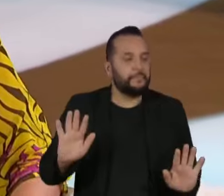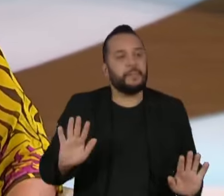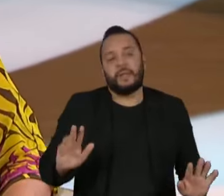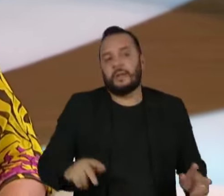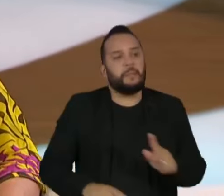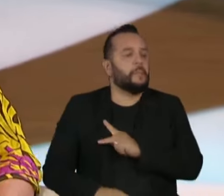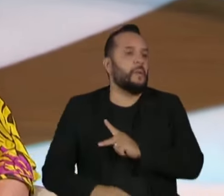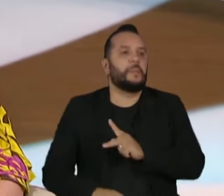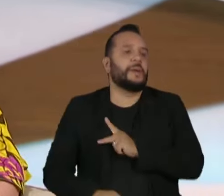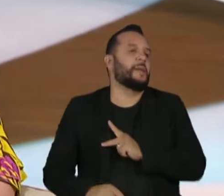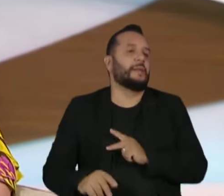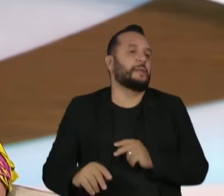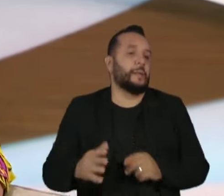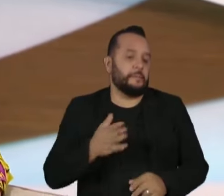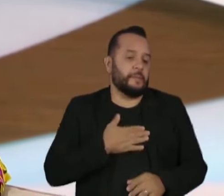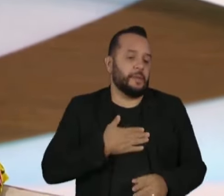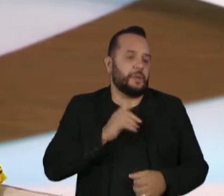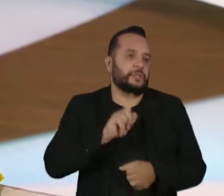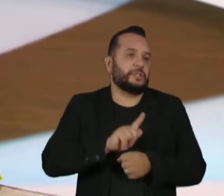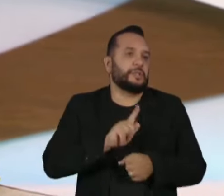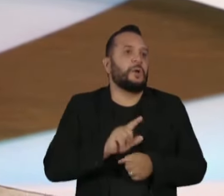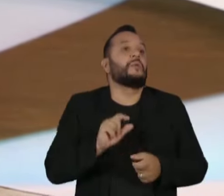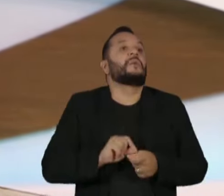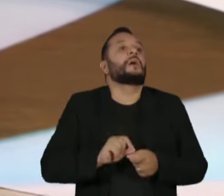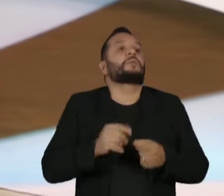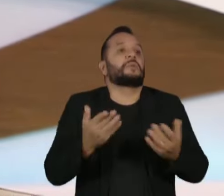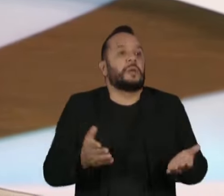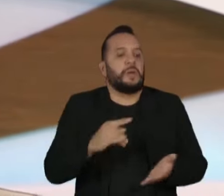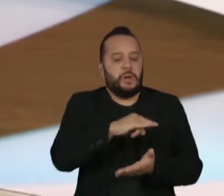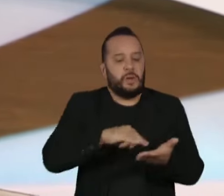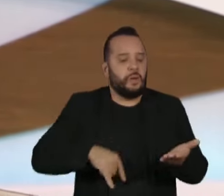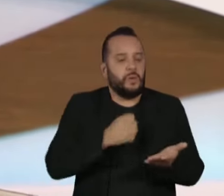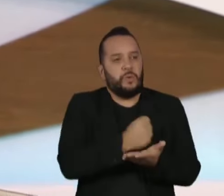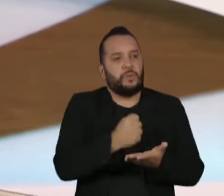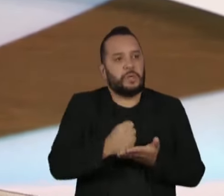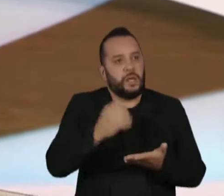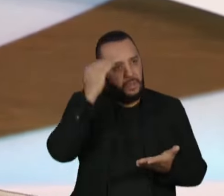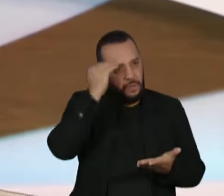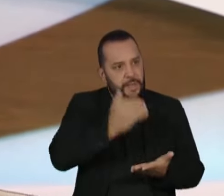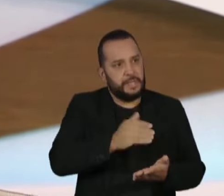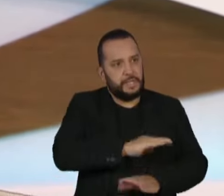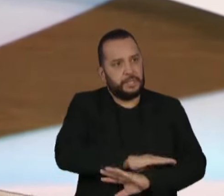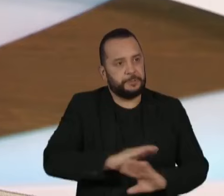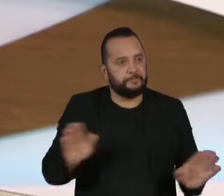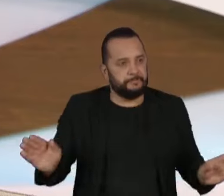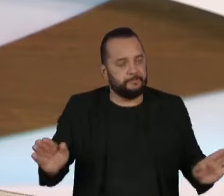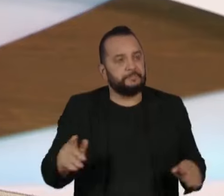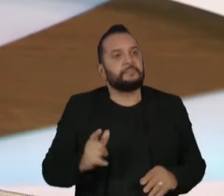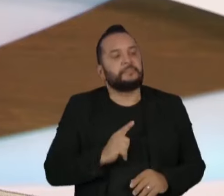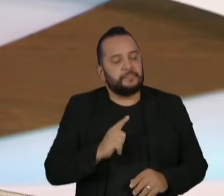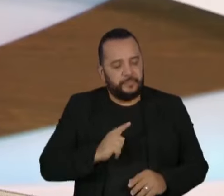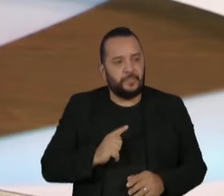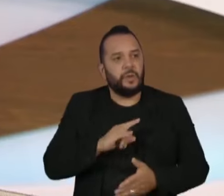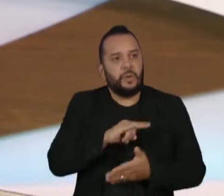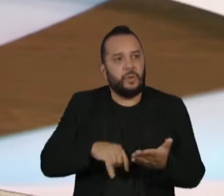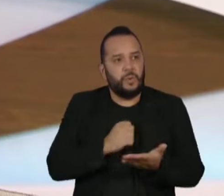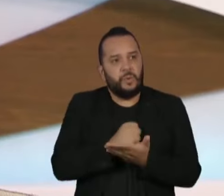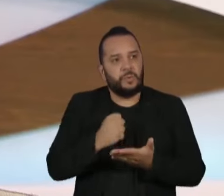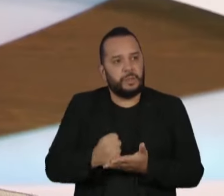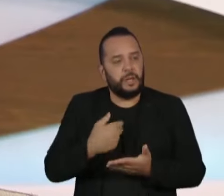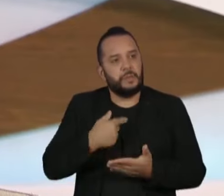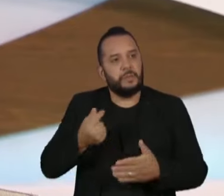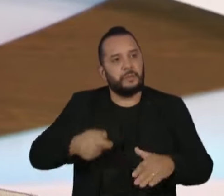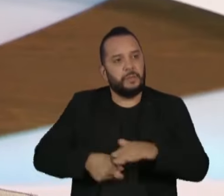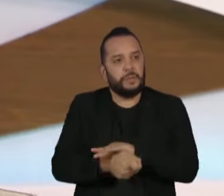Palmeiras faz na minha gestão? Nós cumprimos os contratos. Nós temos um contrato de patrocínio com o Palmeiras que